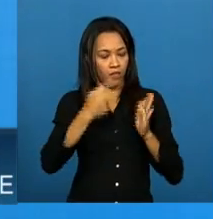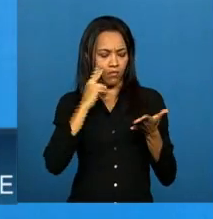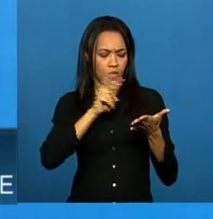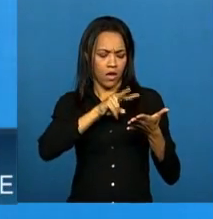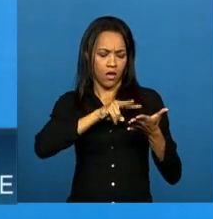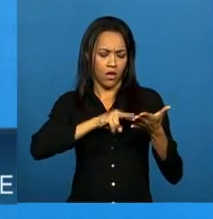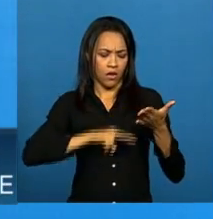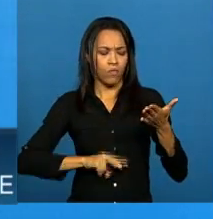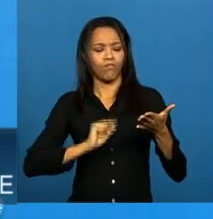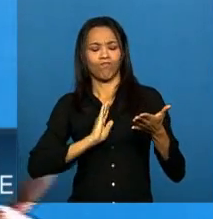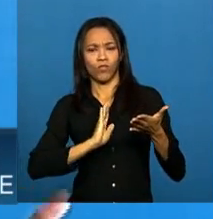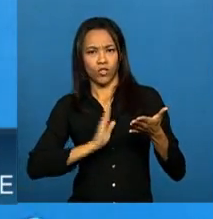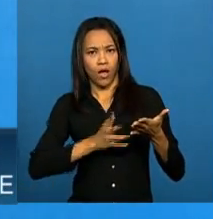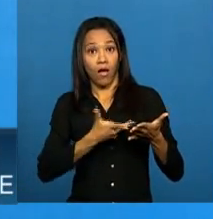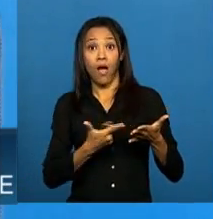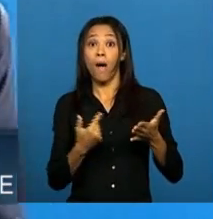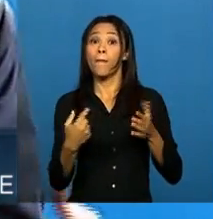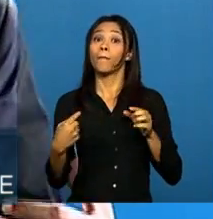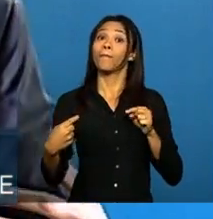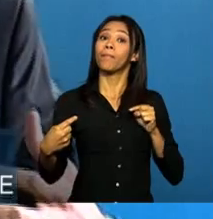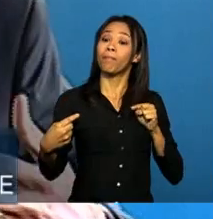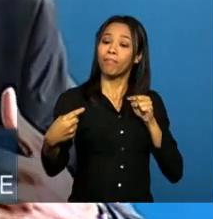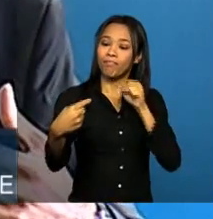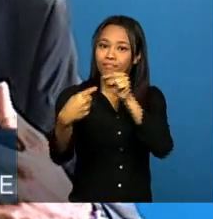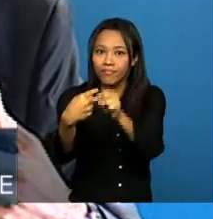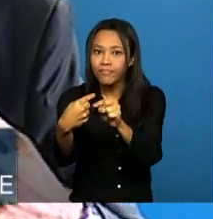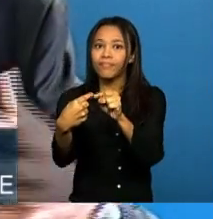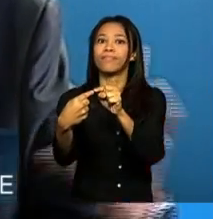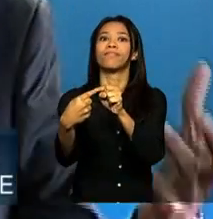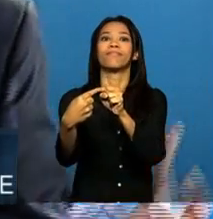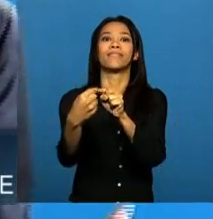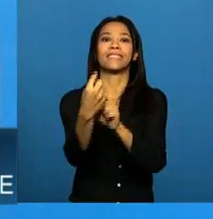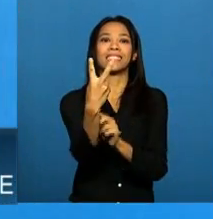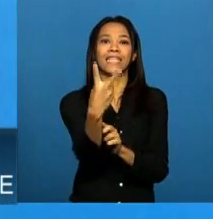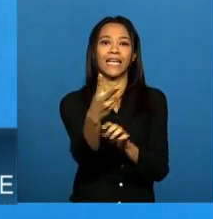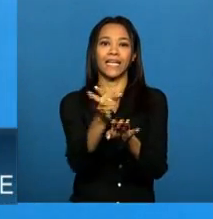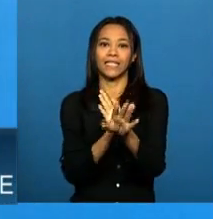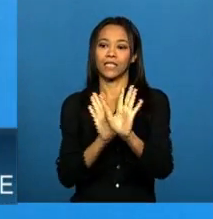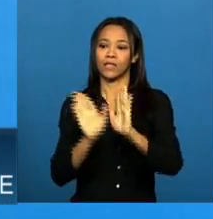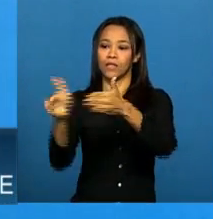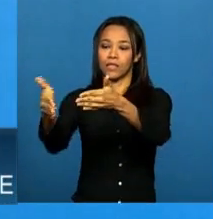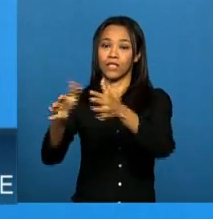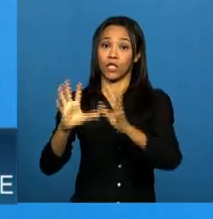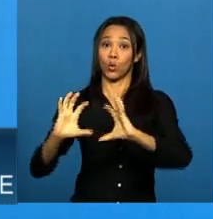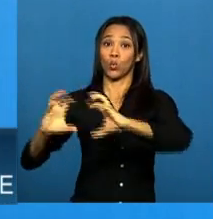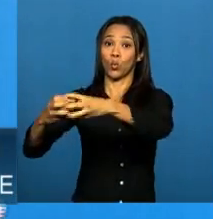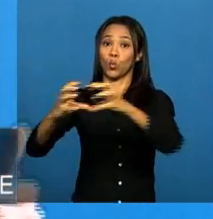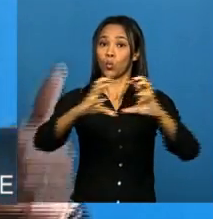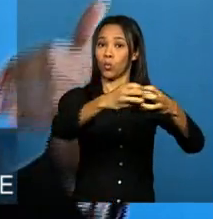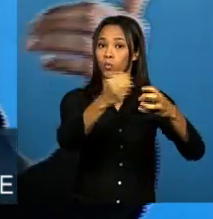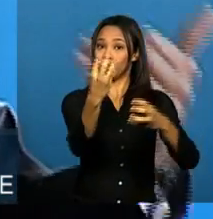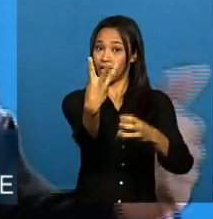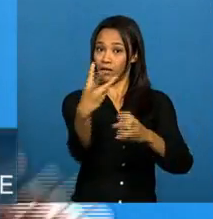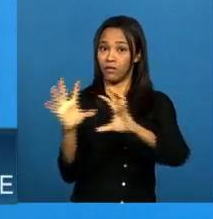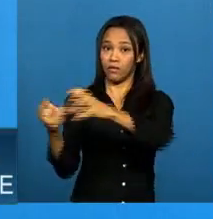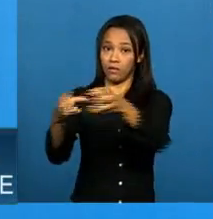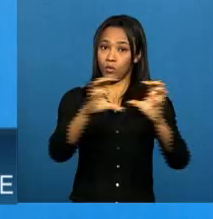na internet aponta para três grupos essenciais de temas que